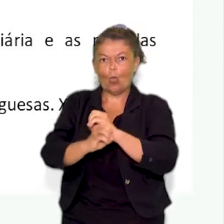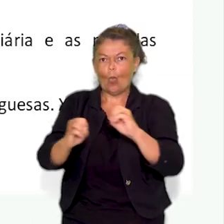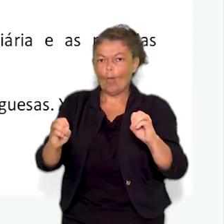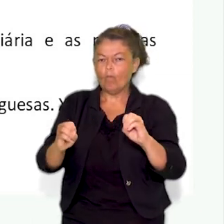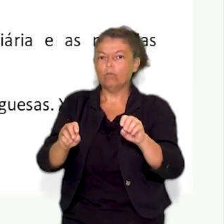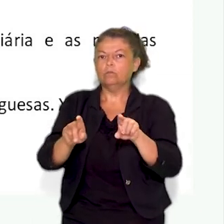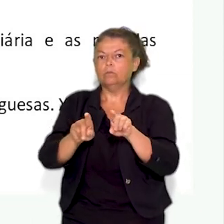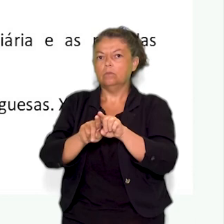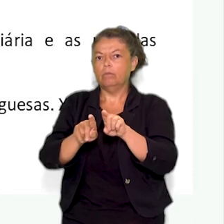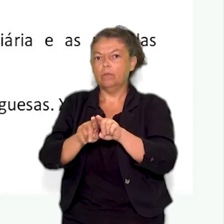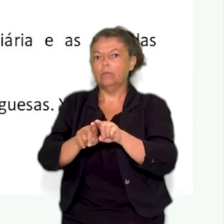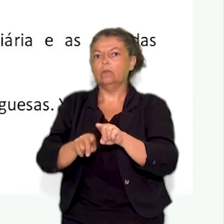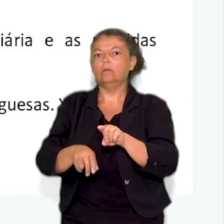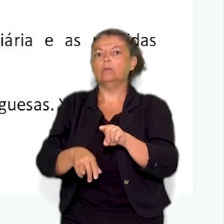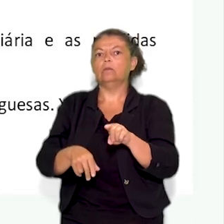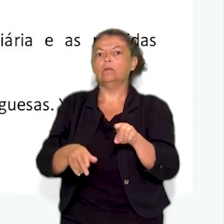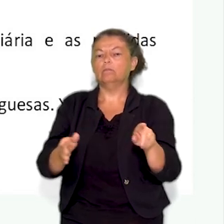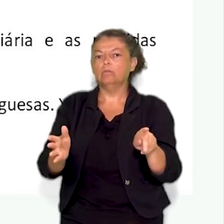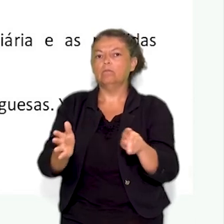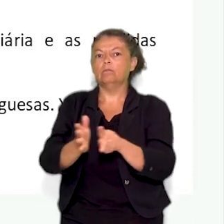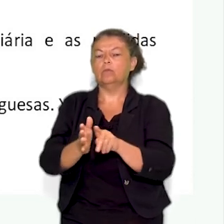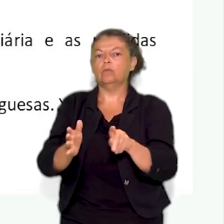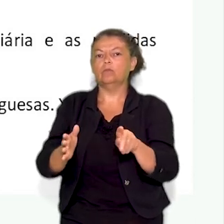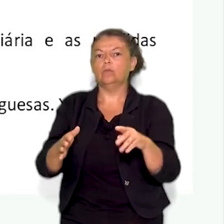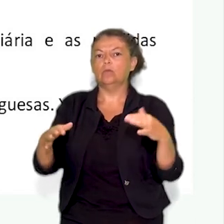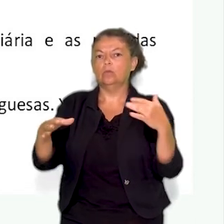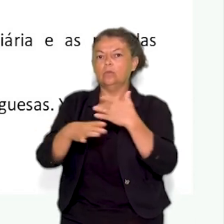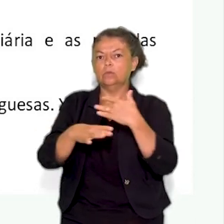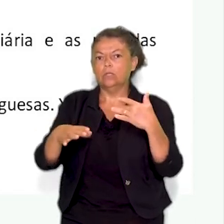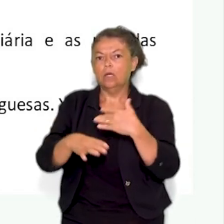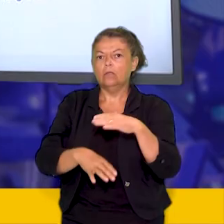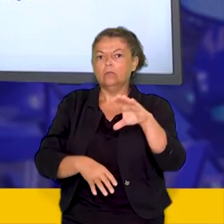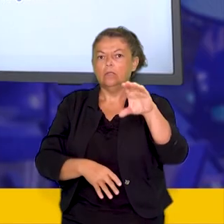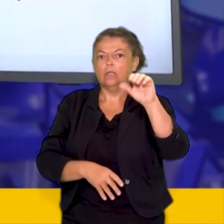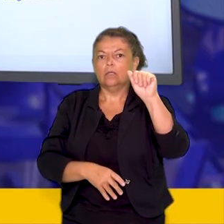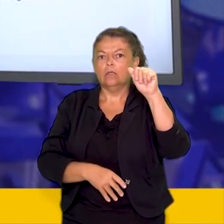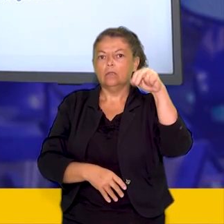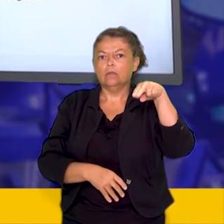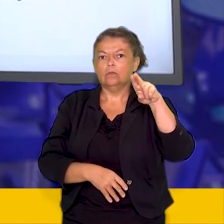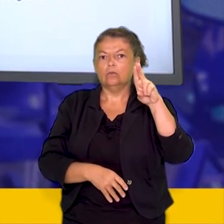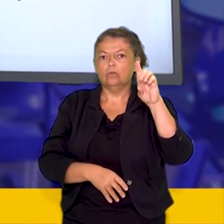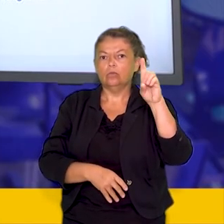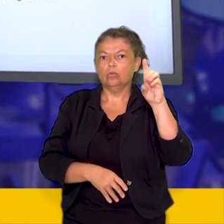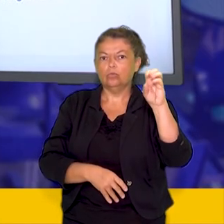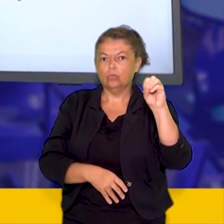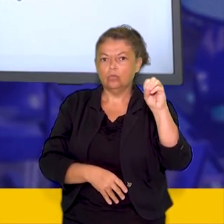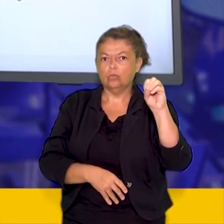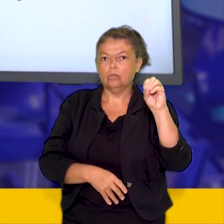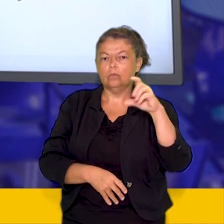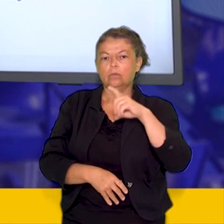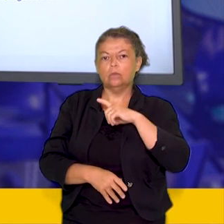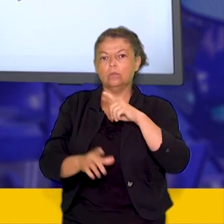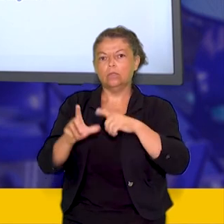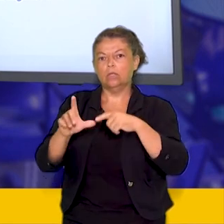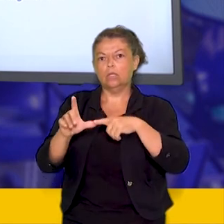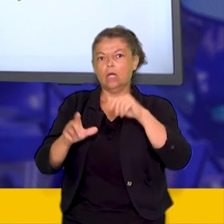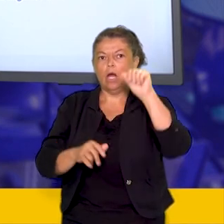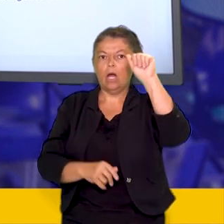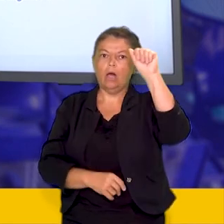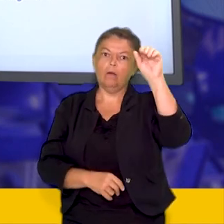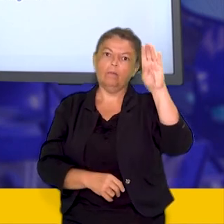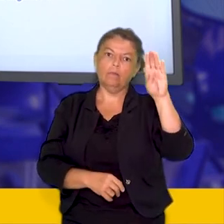pode ser entendidas como movimento de vamos a letra A B C e D